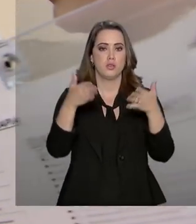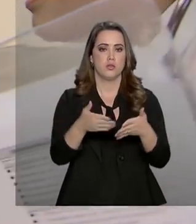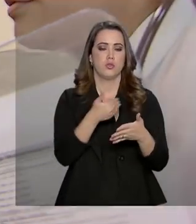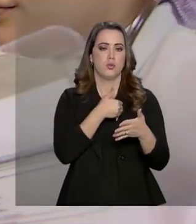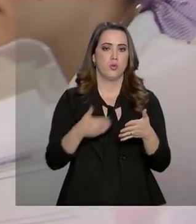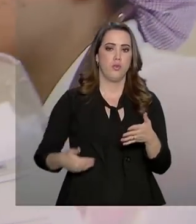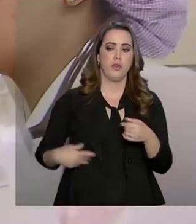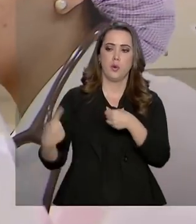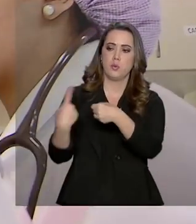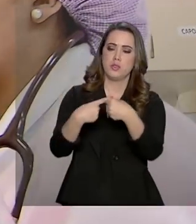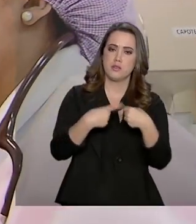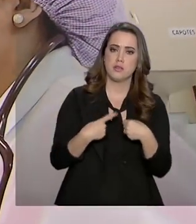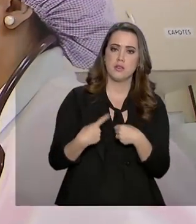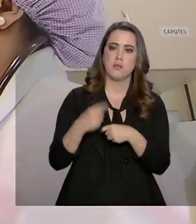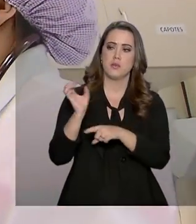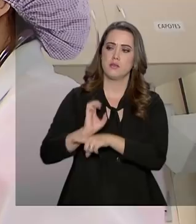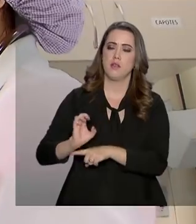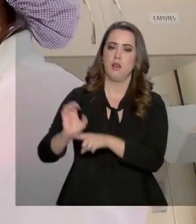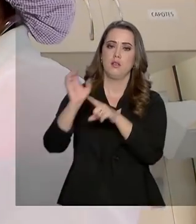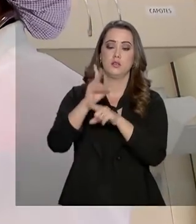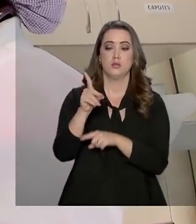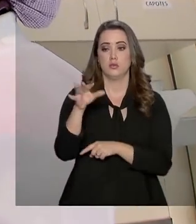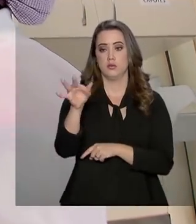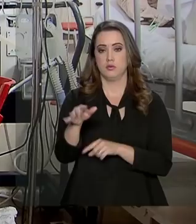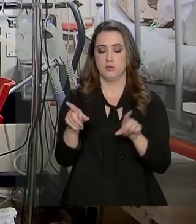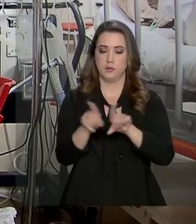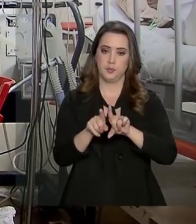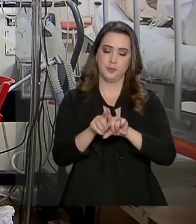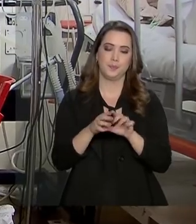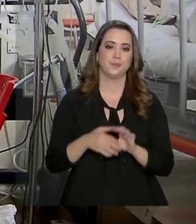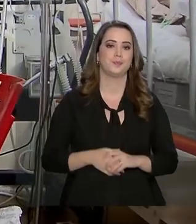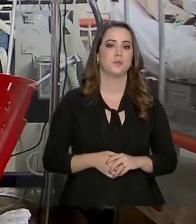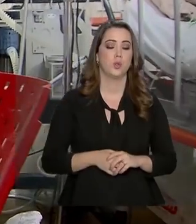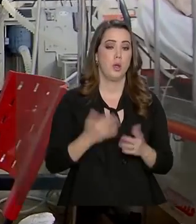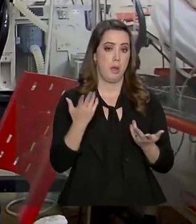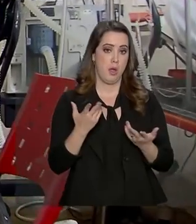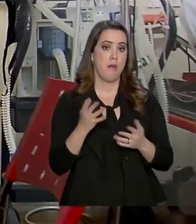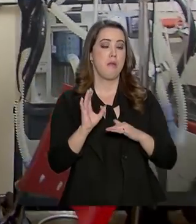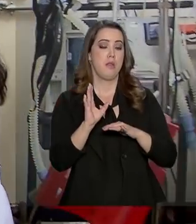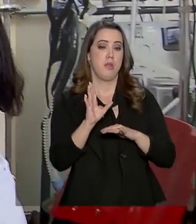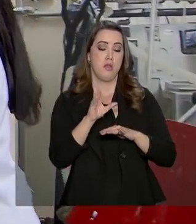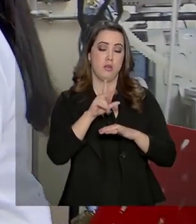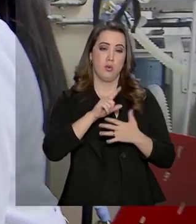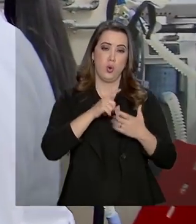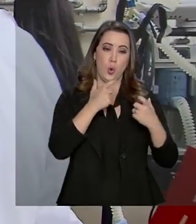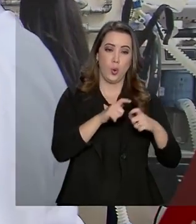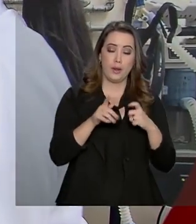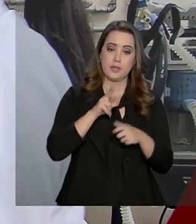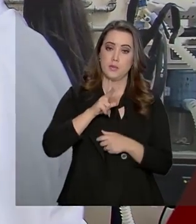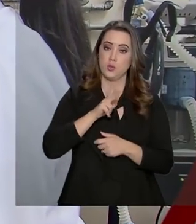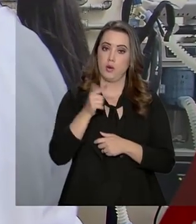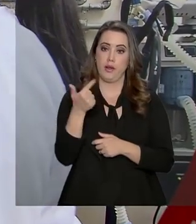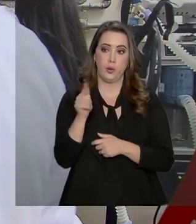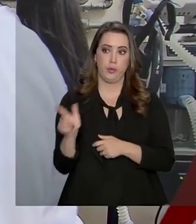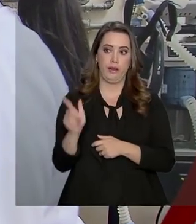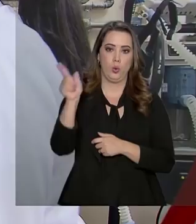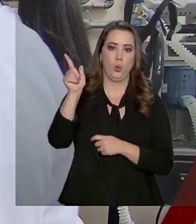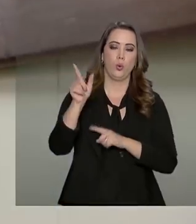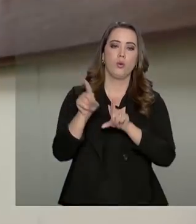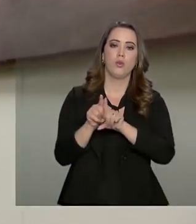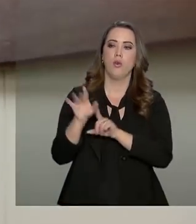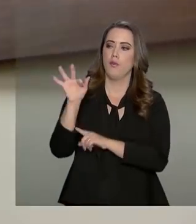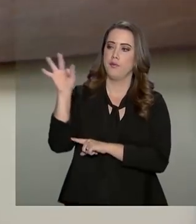públicas municipais, estaduais e do Distrito Federal. Instituições privadas, sem fins lucrativos, e instituições